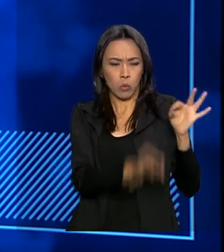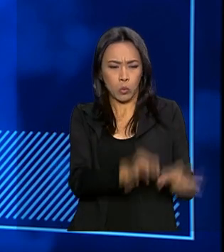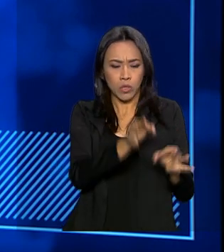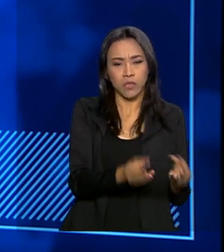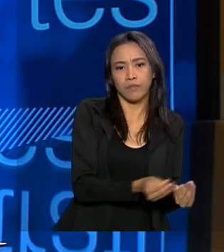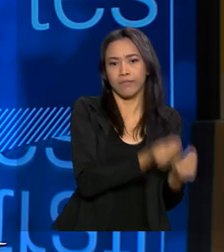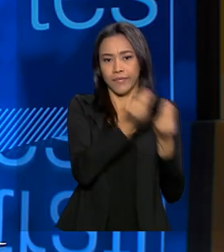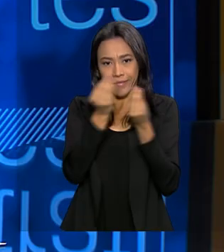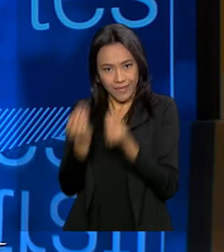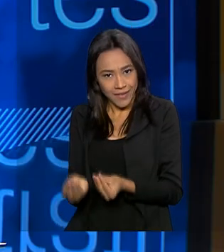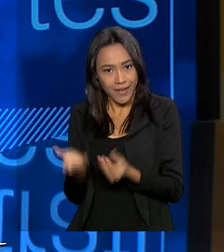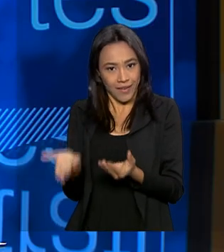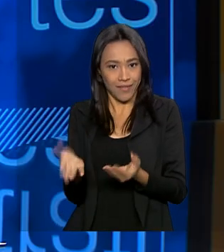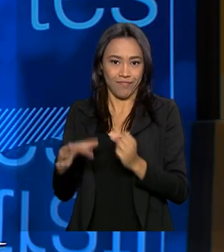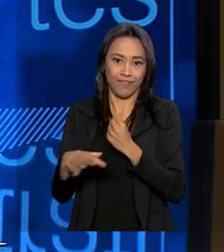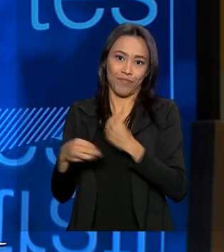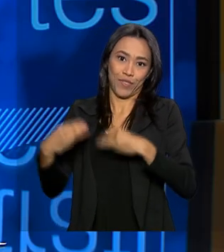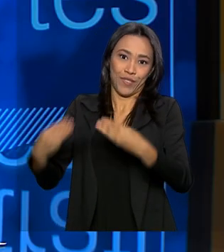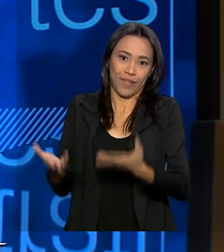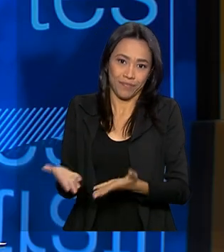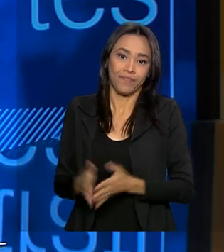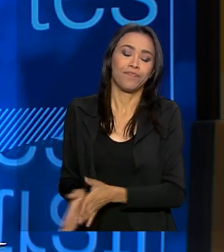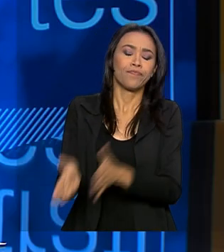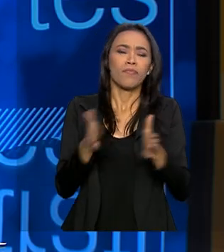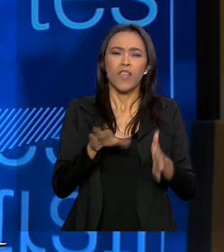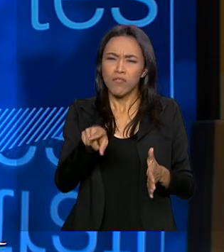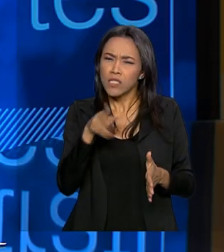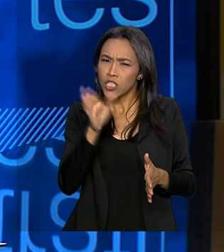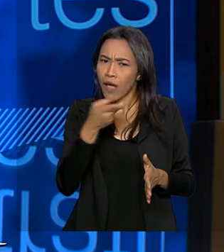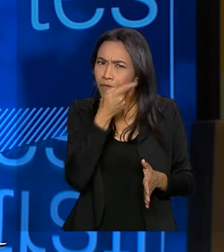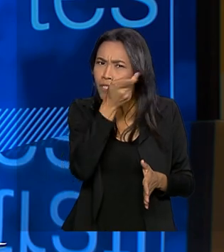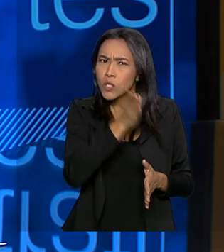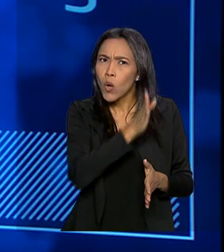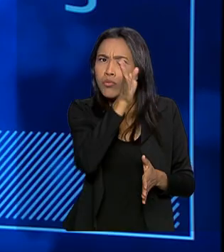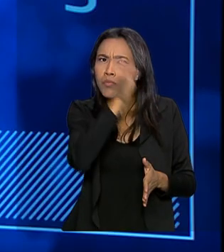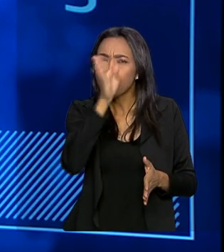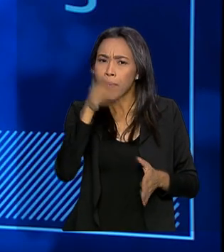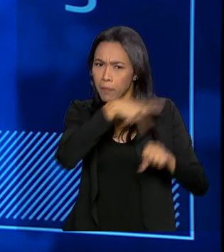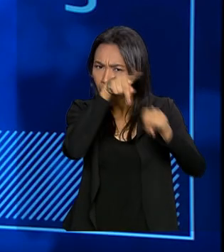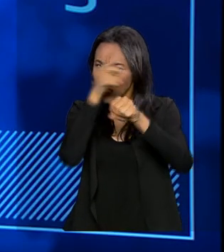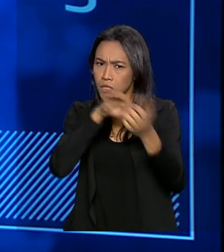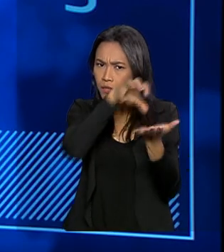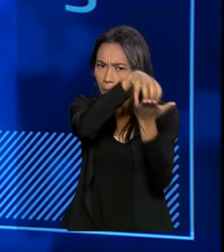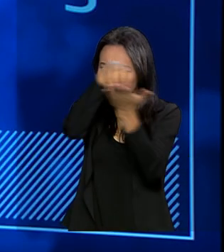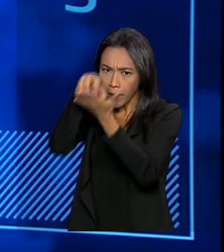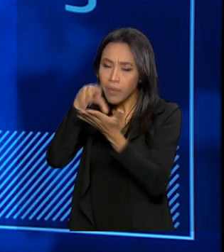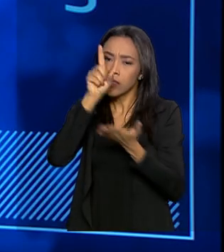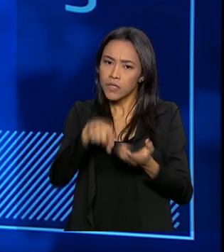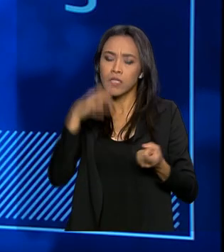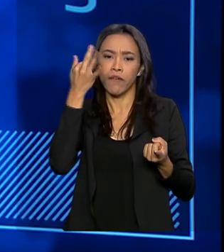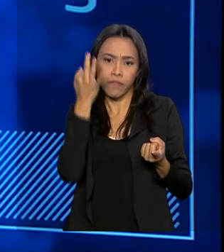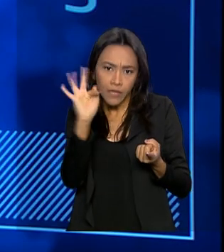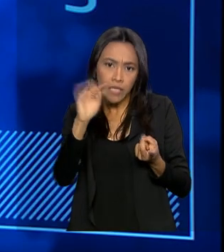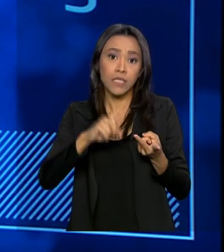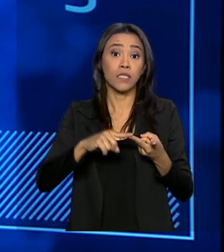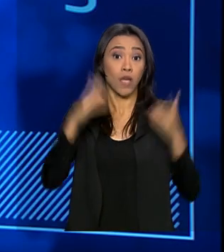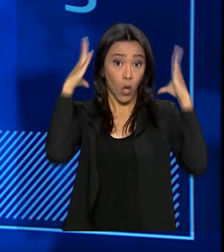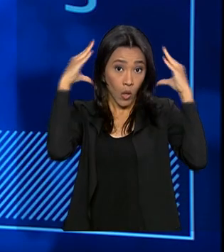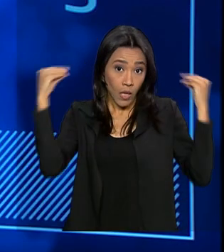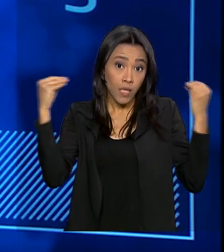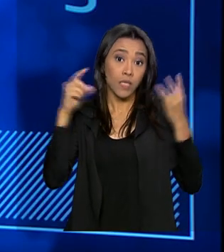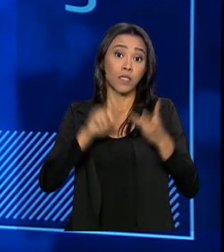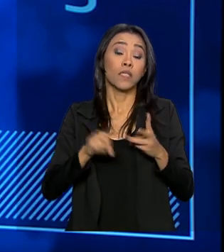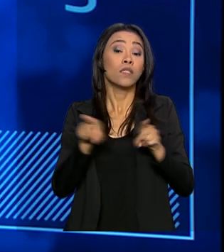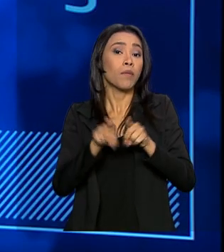agência. O senhor visitou algumas agências em outros países? Exatamente. Visitei a agência da França e da Holanda e